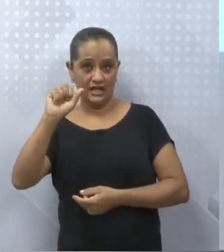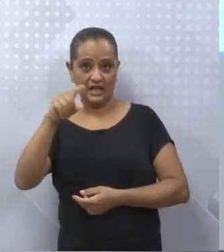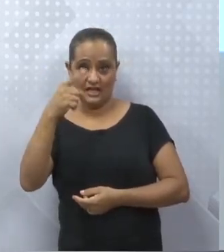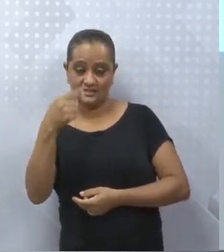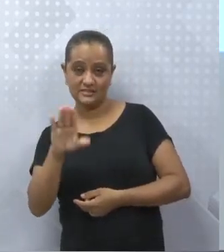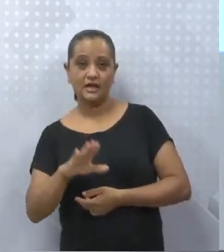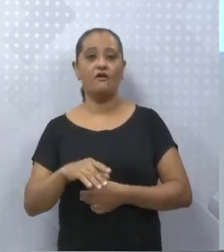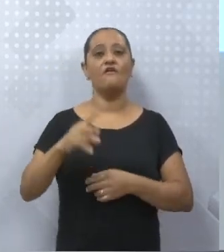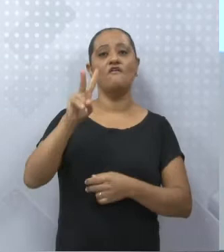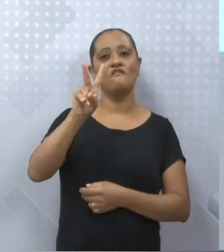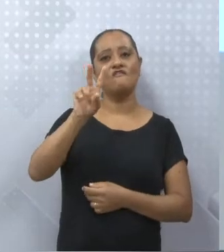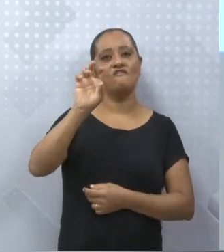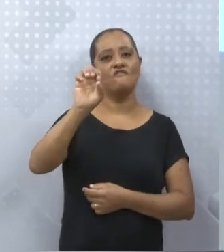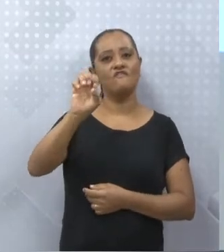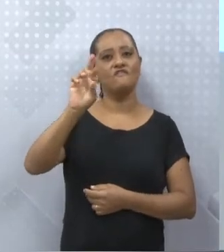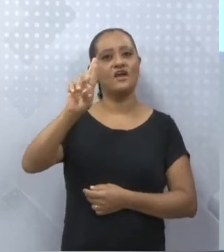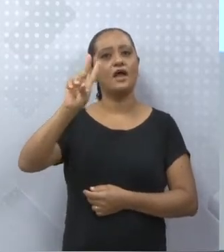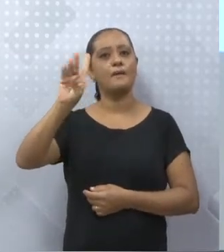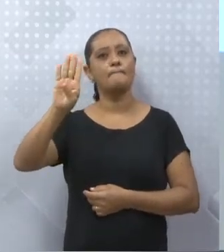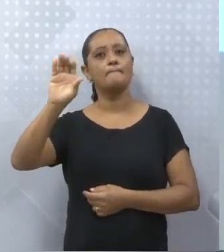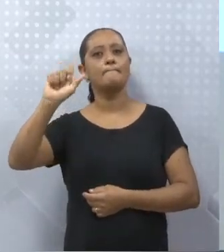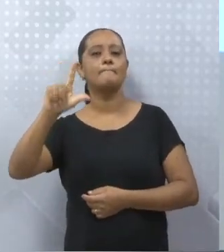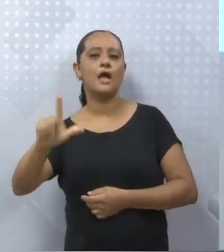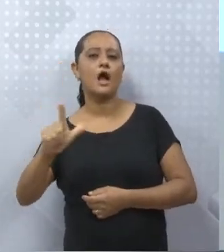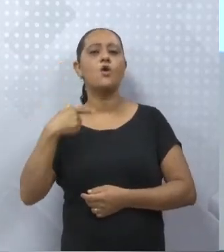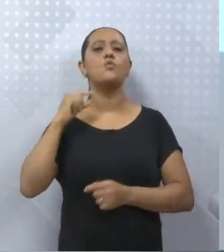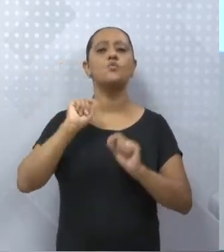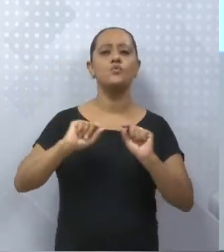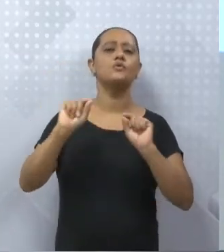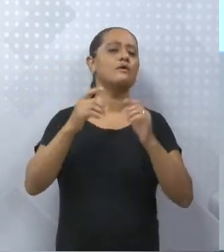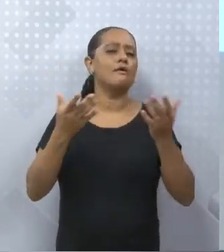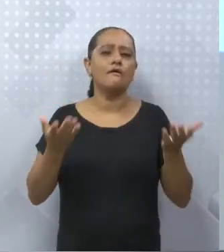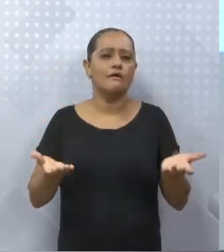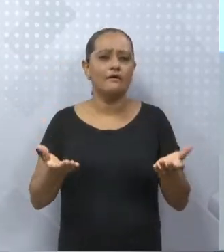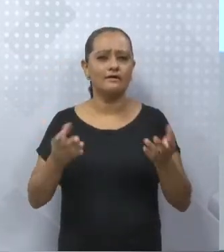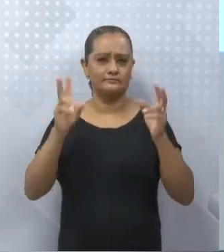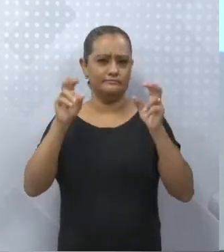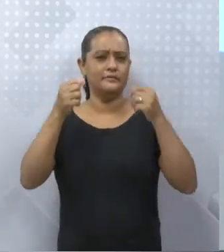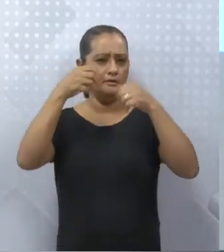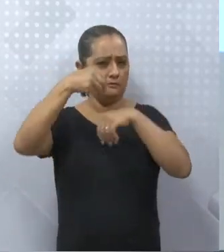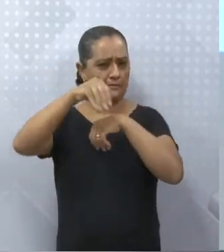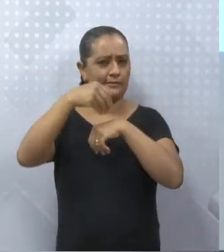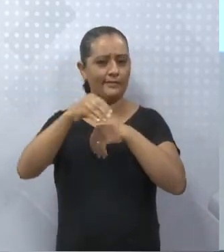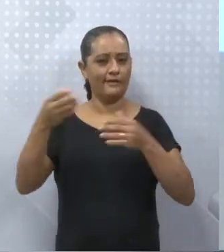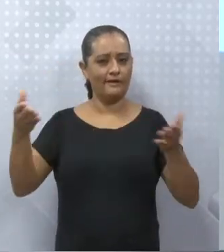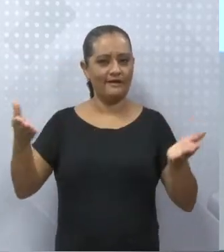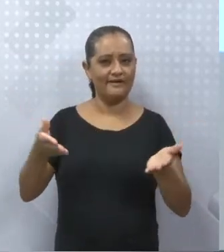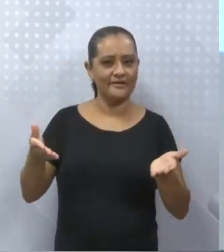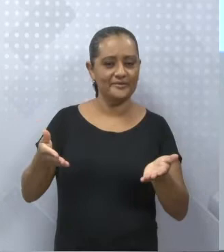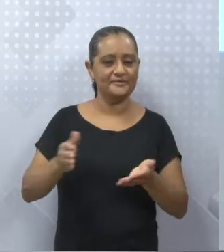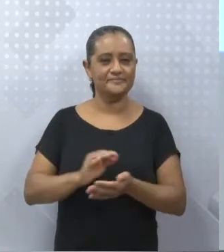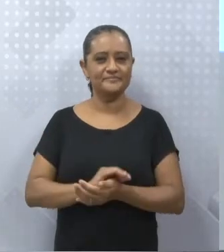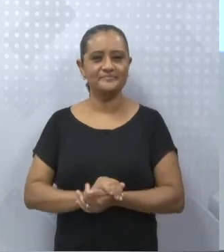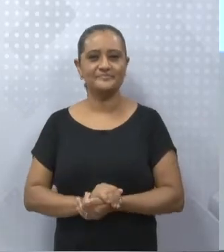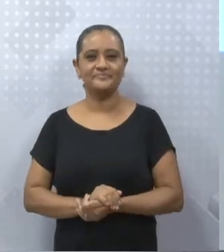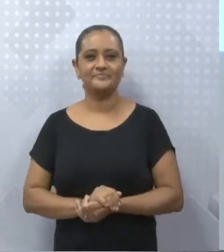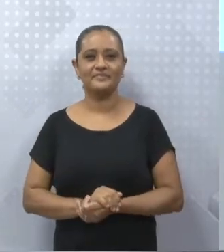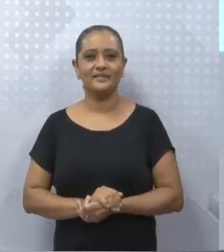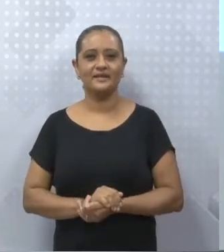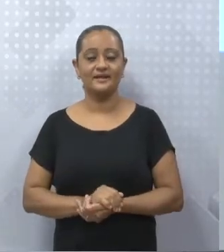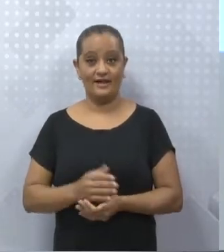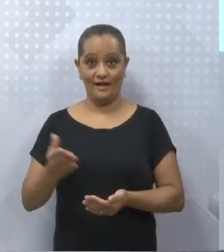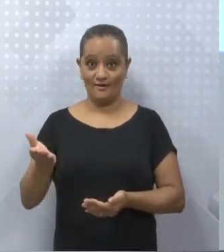predicação verbal. Mas predicação verbal, o que é? Como é que nós podemos identificar essa predicação verbal? Bem,